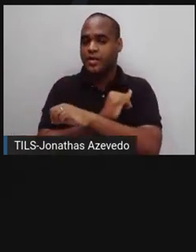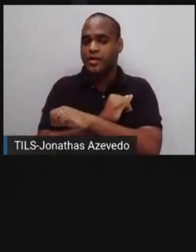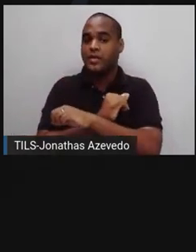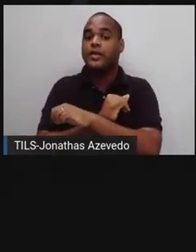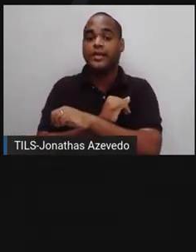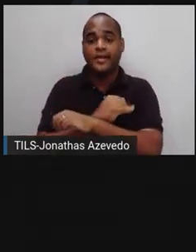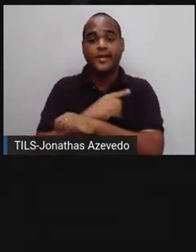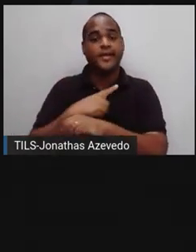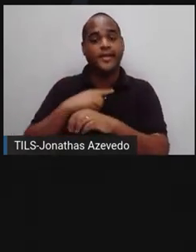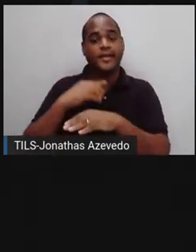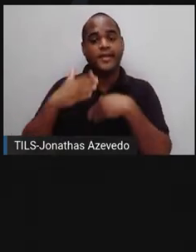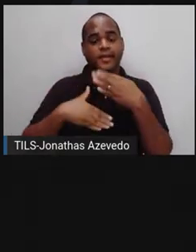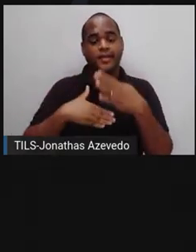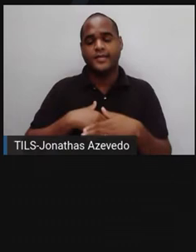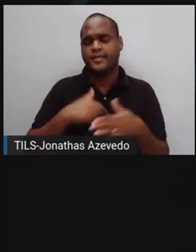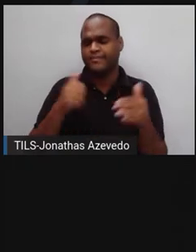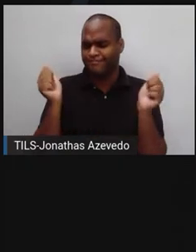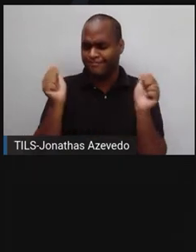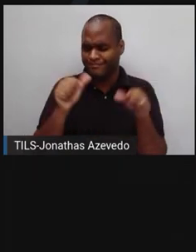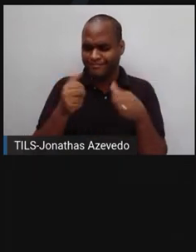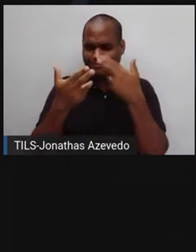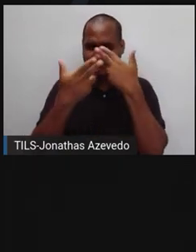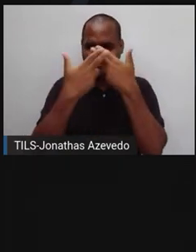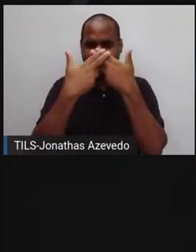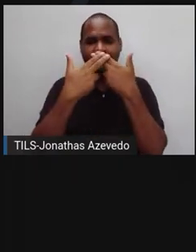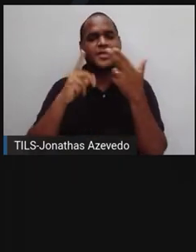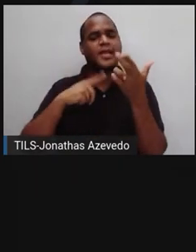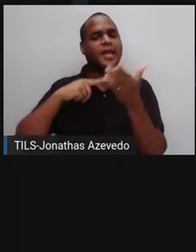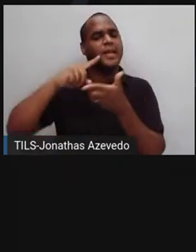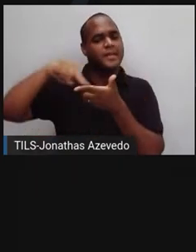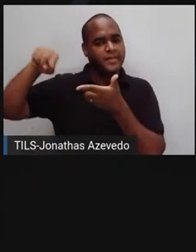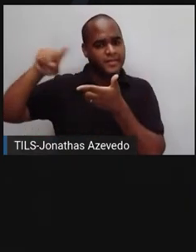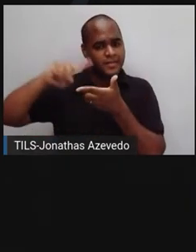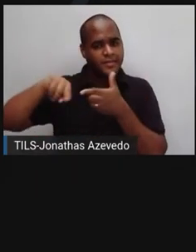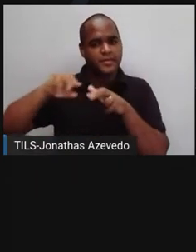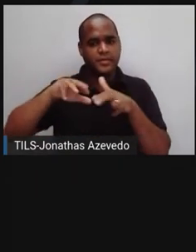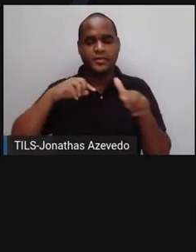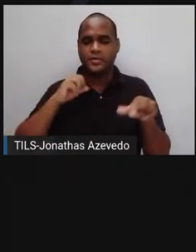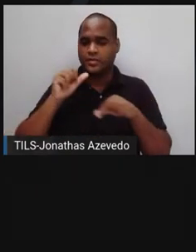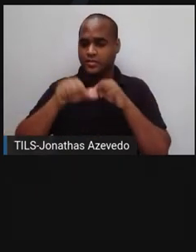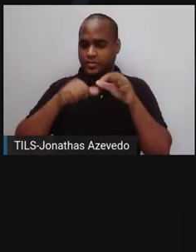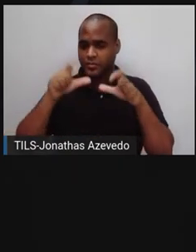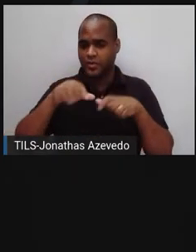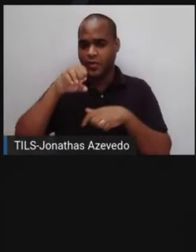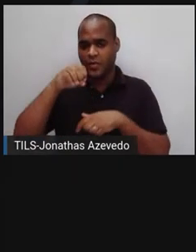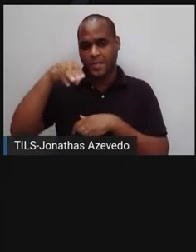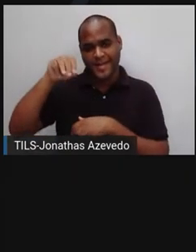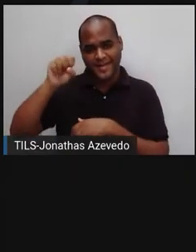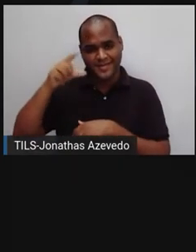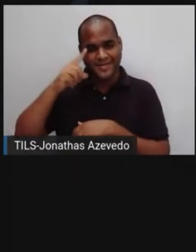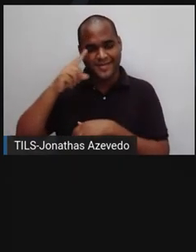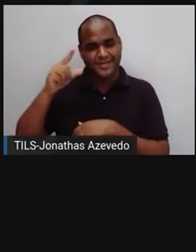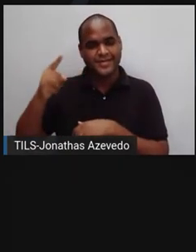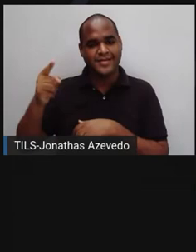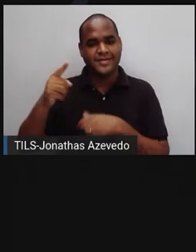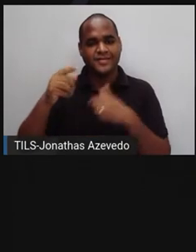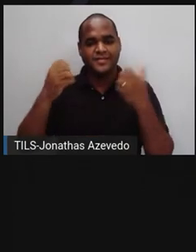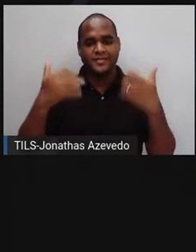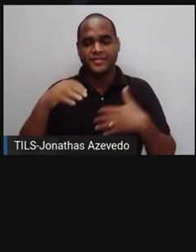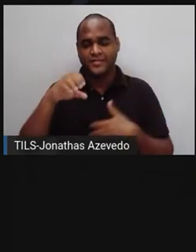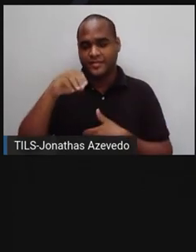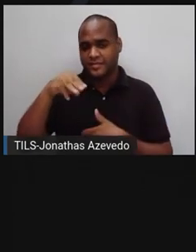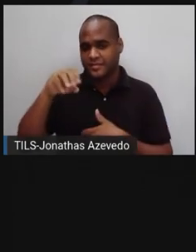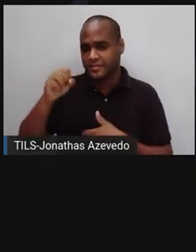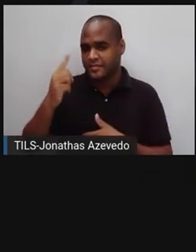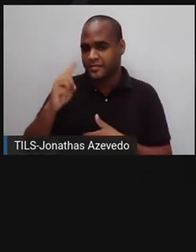causou muita frustração, muito problema. De acordo com a Organização Mundial da Saúde, a OMS, um milhão de